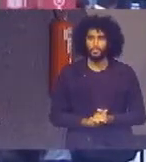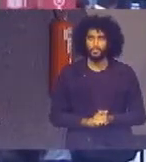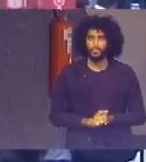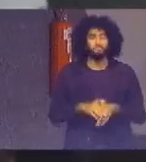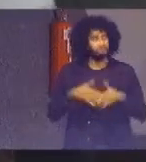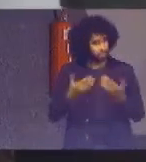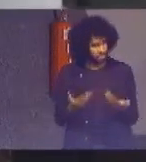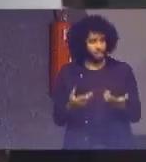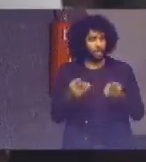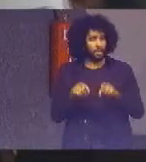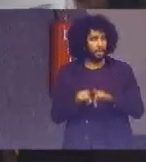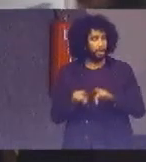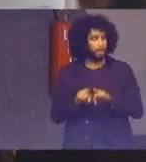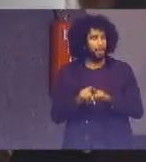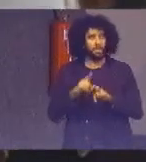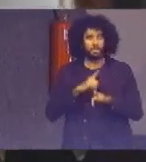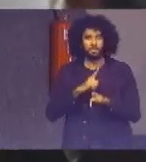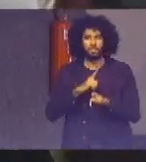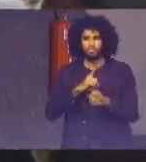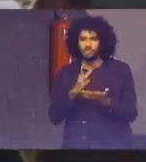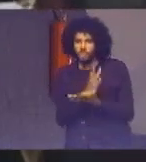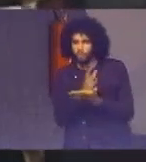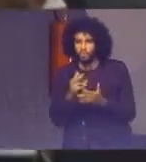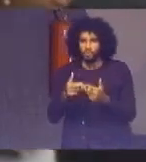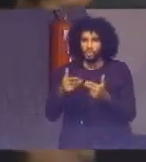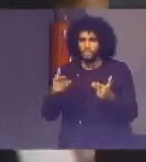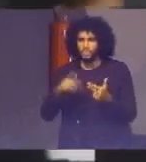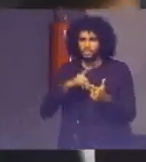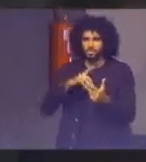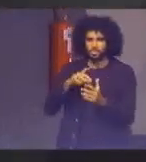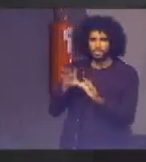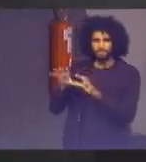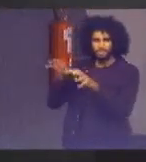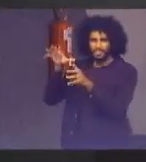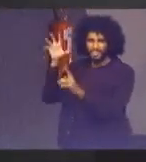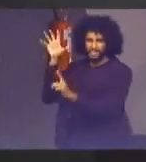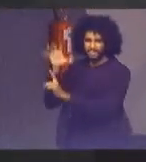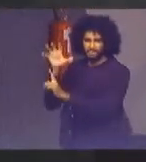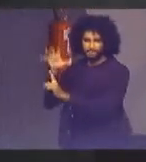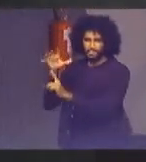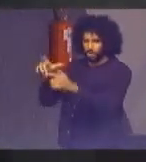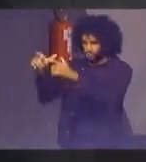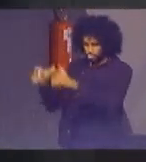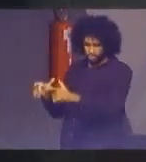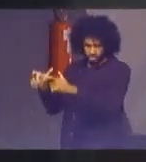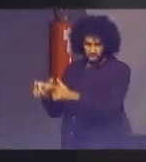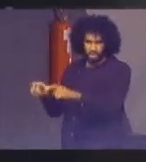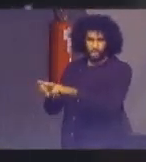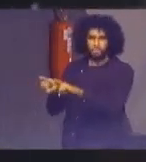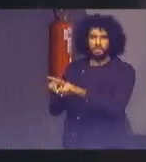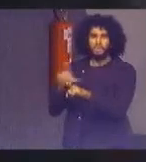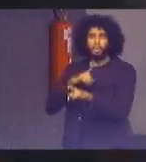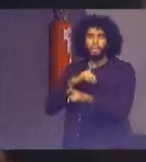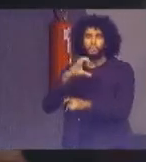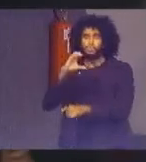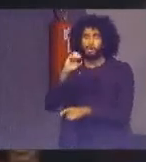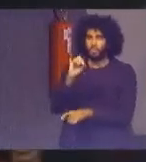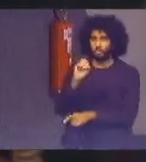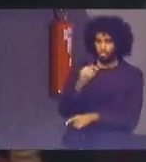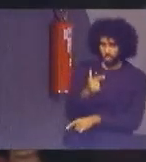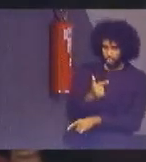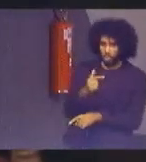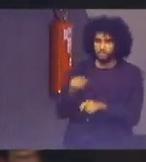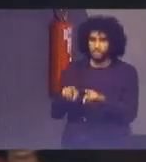nós temos também todas as questões de pressão demográfica, de emissões de CO2, das questões